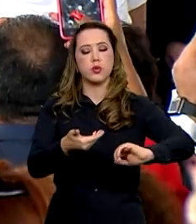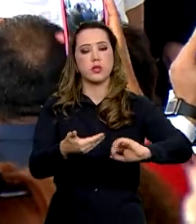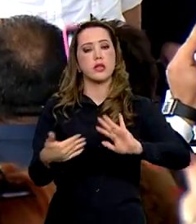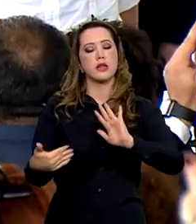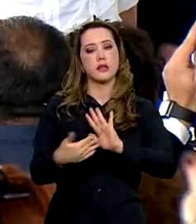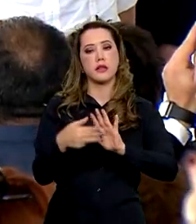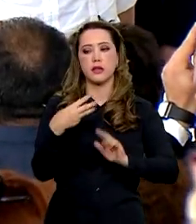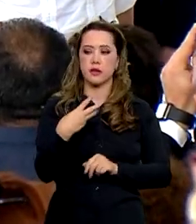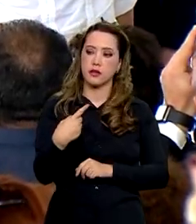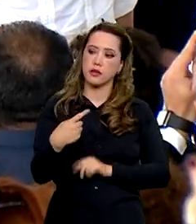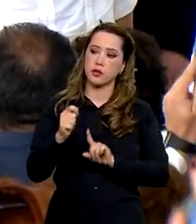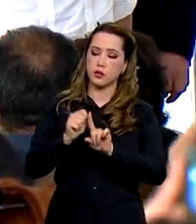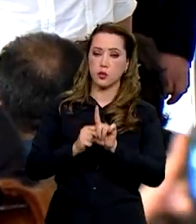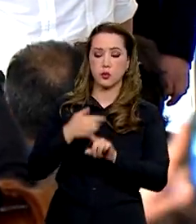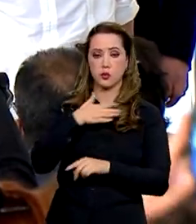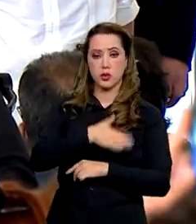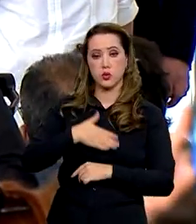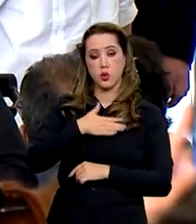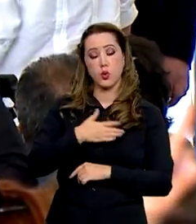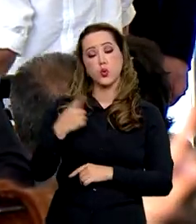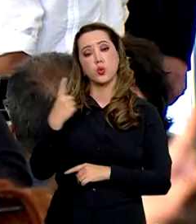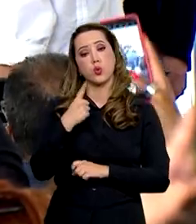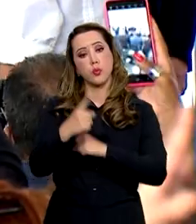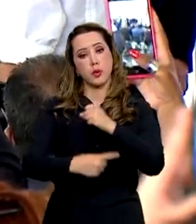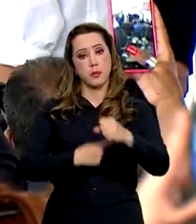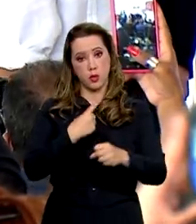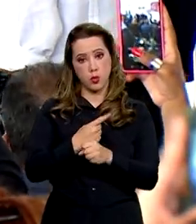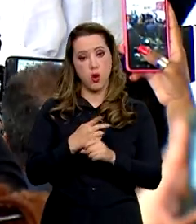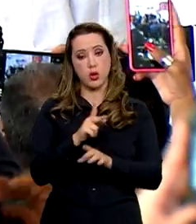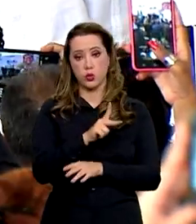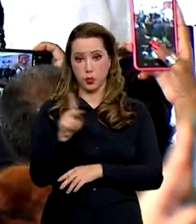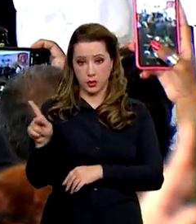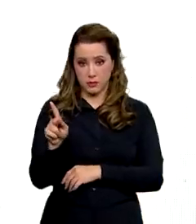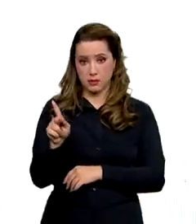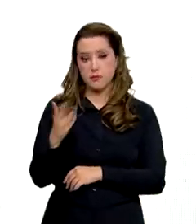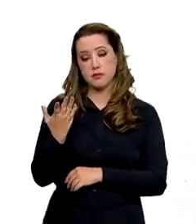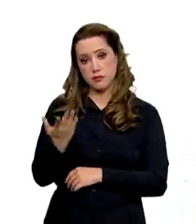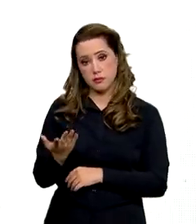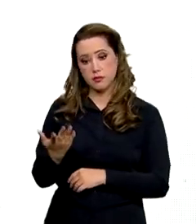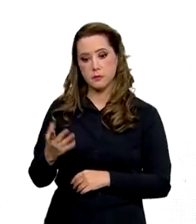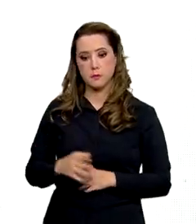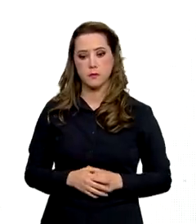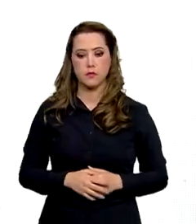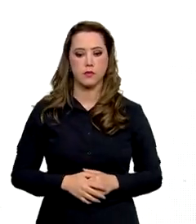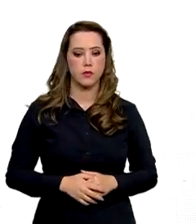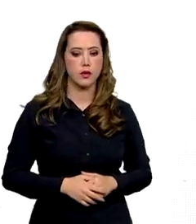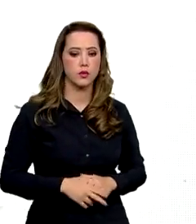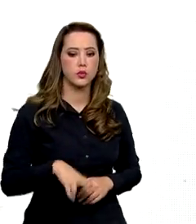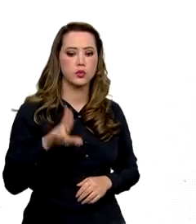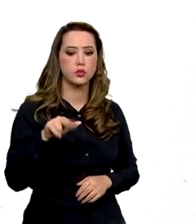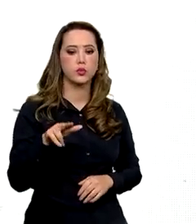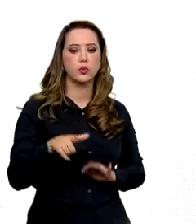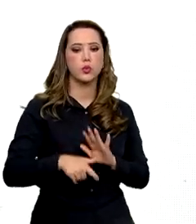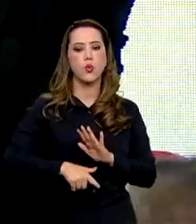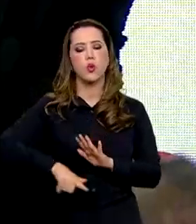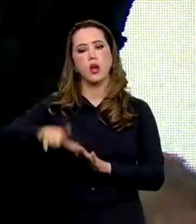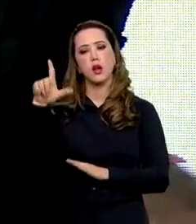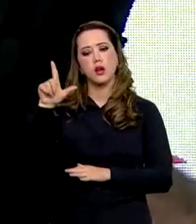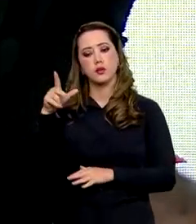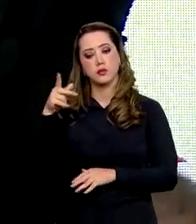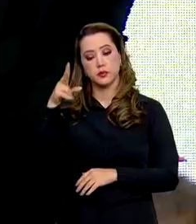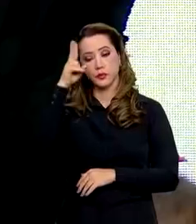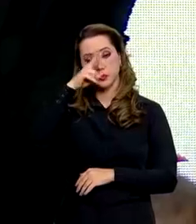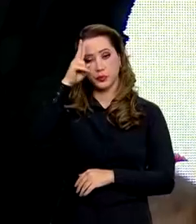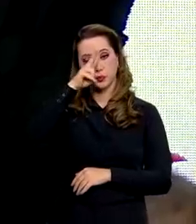31 de agosto do primeiro ano do mandato presidencial. Nunca antes na